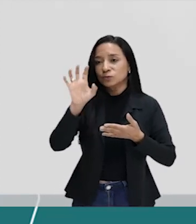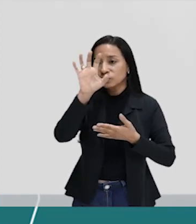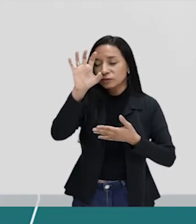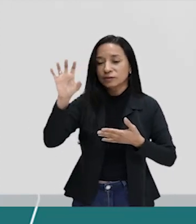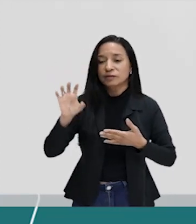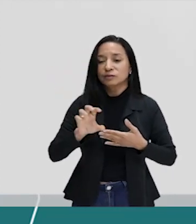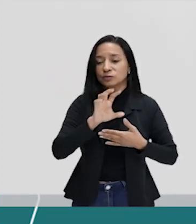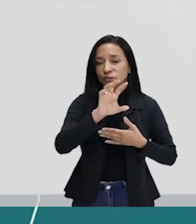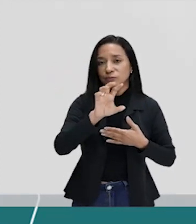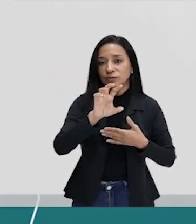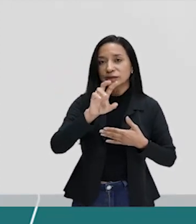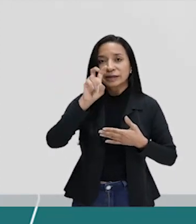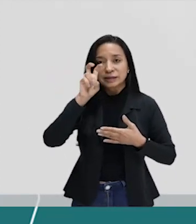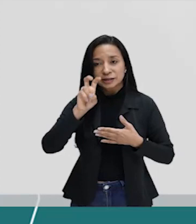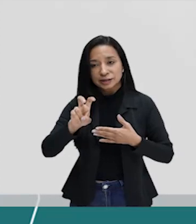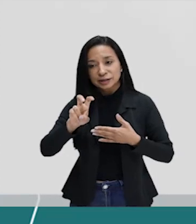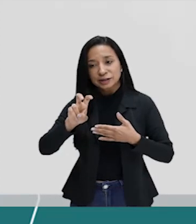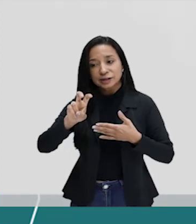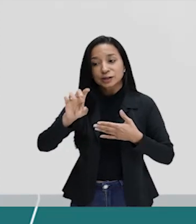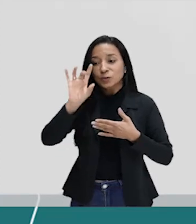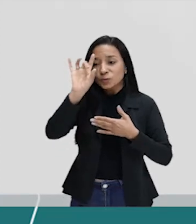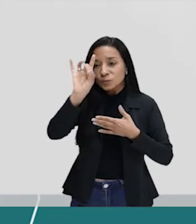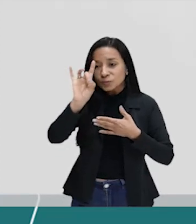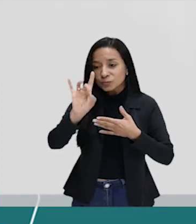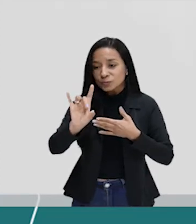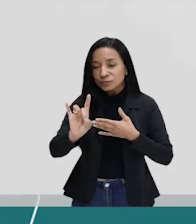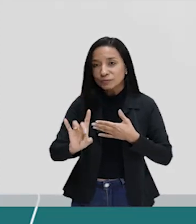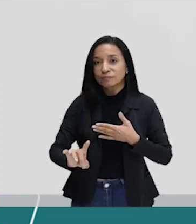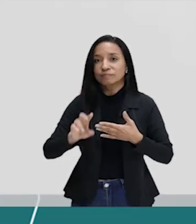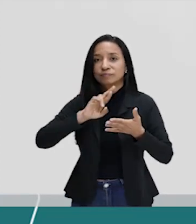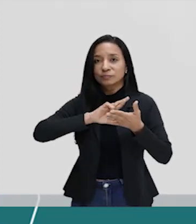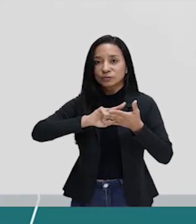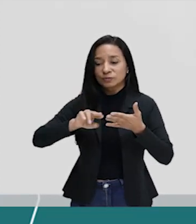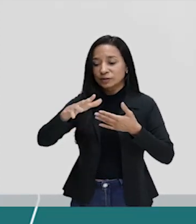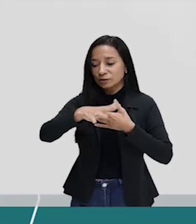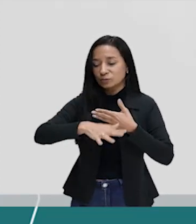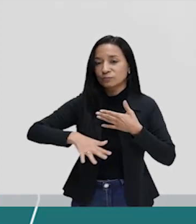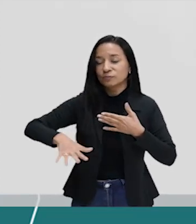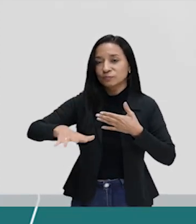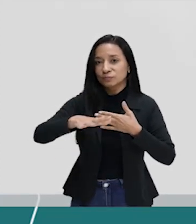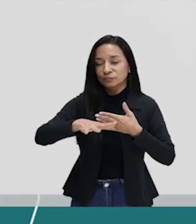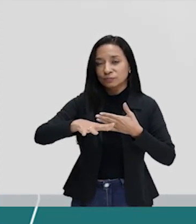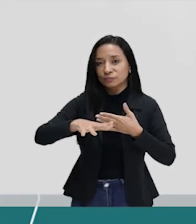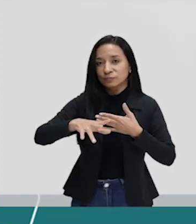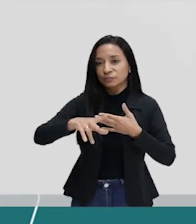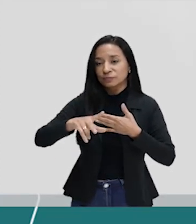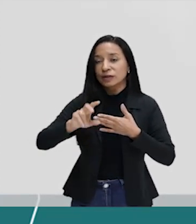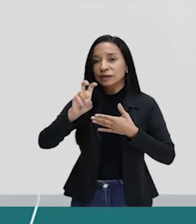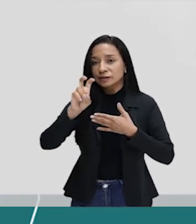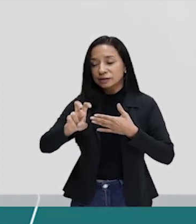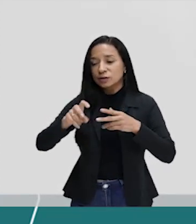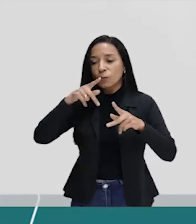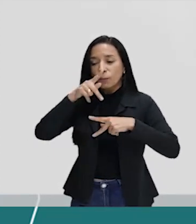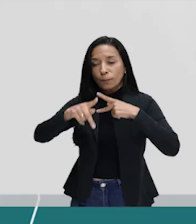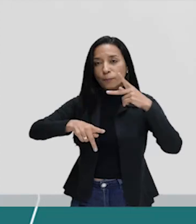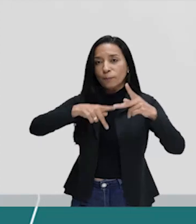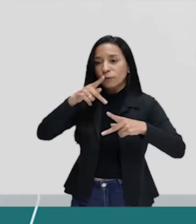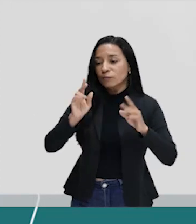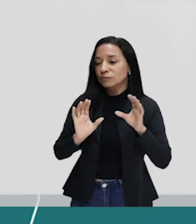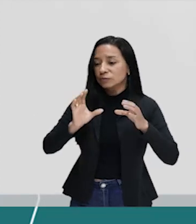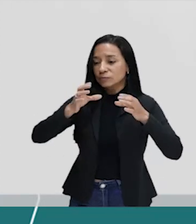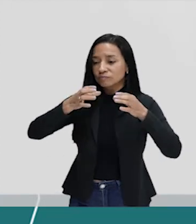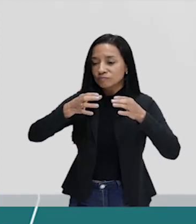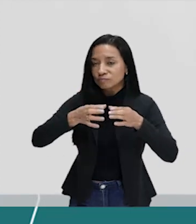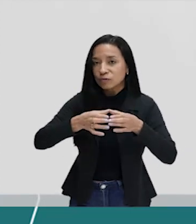peculiaridades de cada espaço. Cinco povos que formam regiões diferentes dentro de um